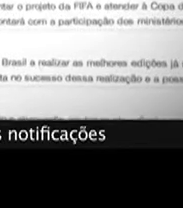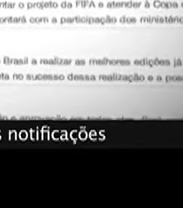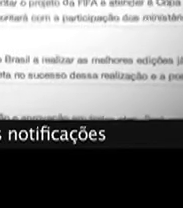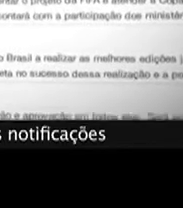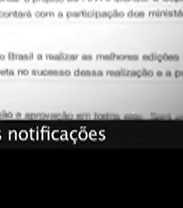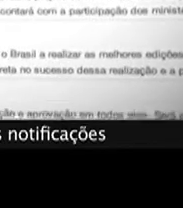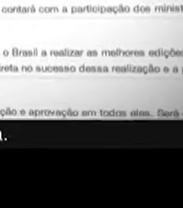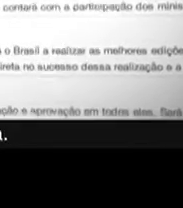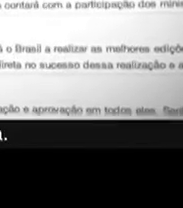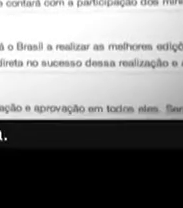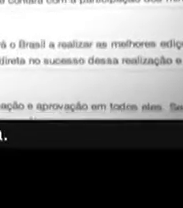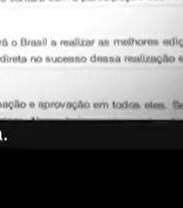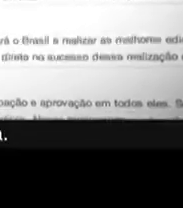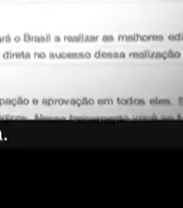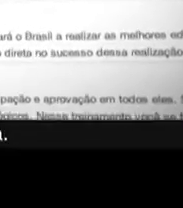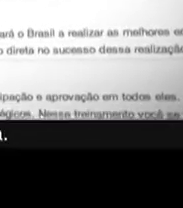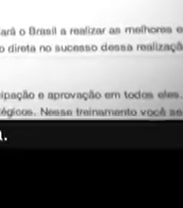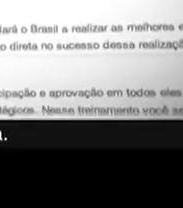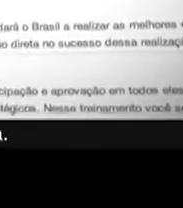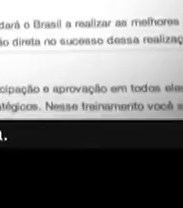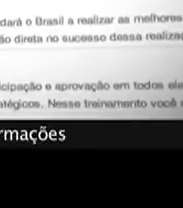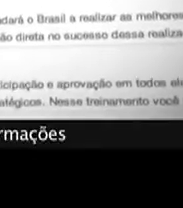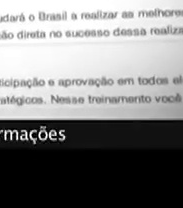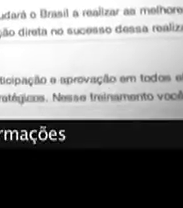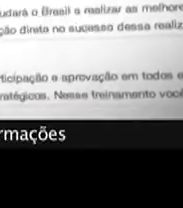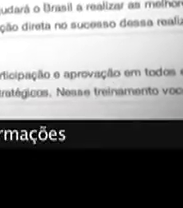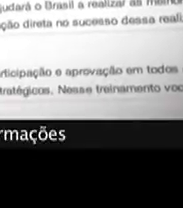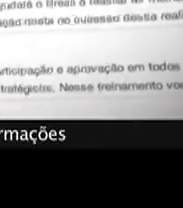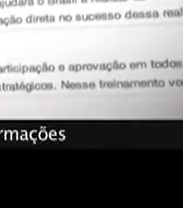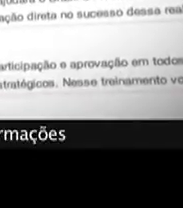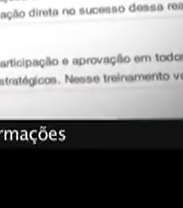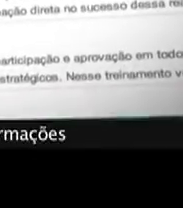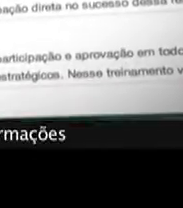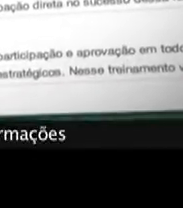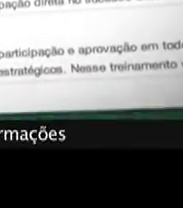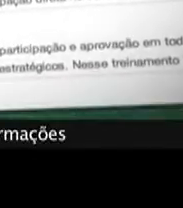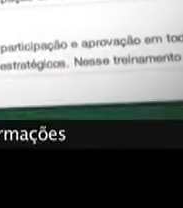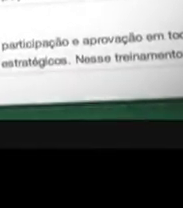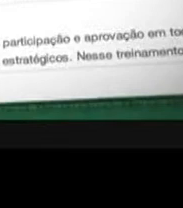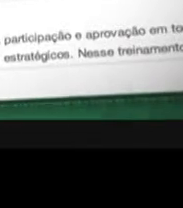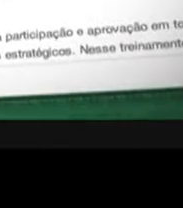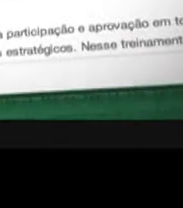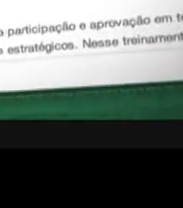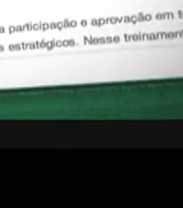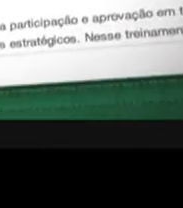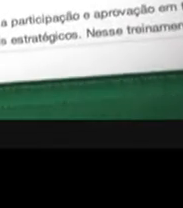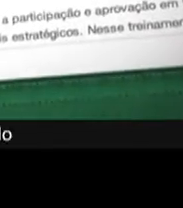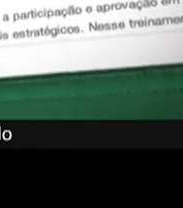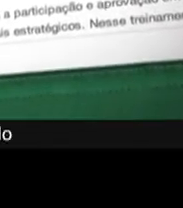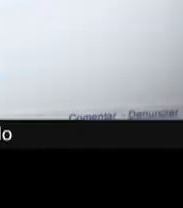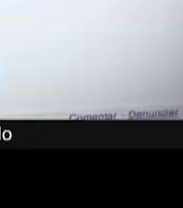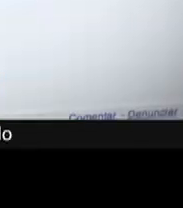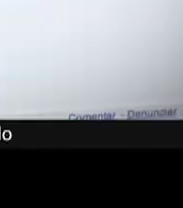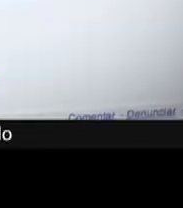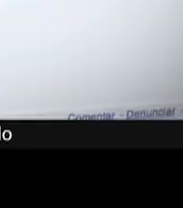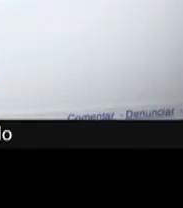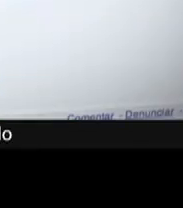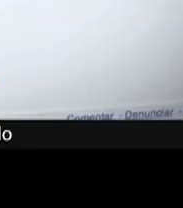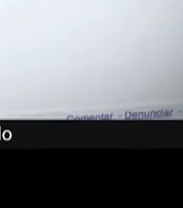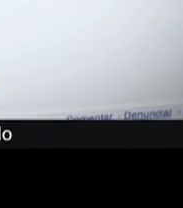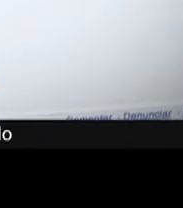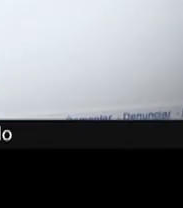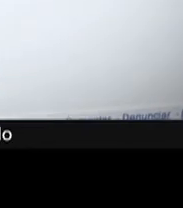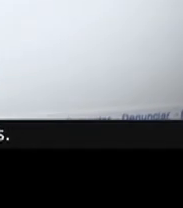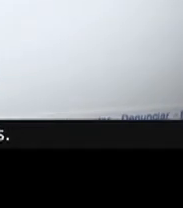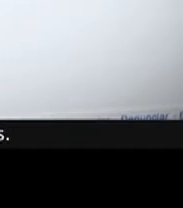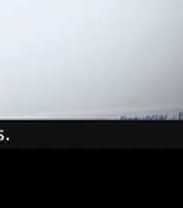vai receber as notificações mais importantes do programa. Você também pode compartilhar informações e dicas sobre o programa. O objetivo é te manter